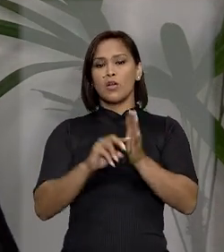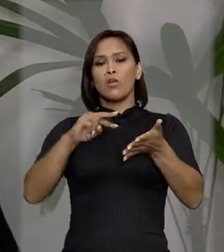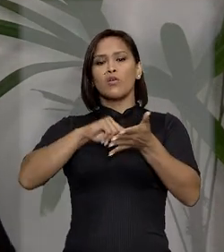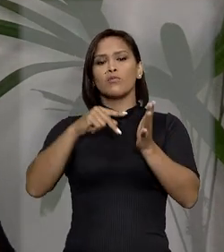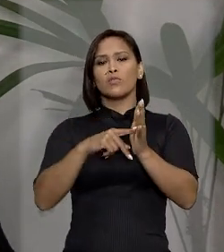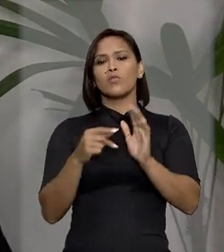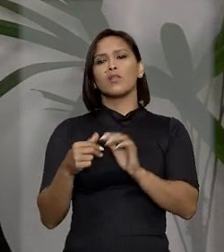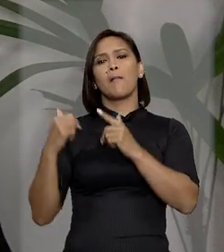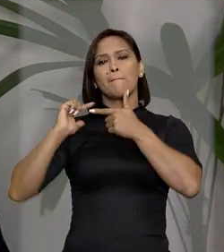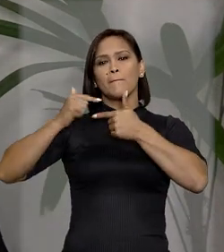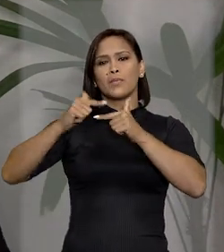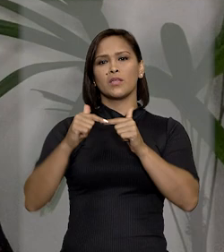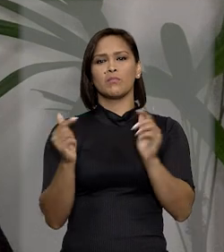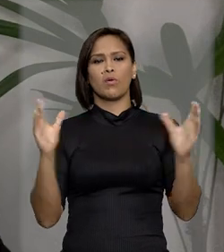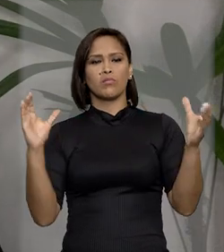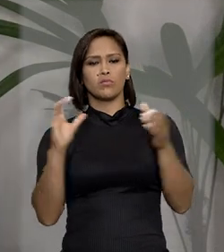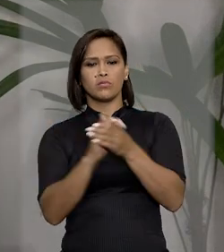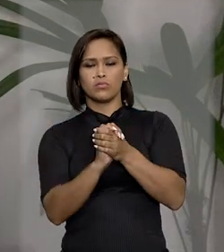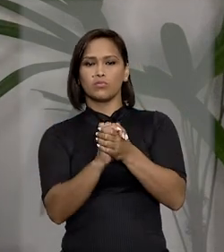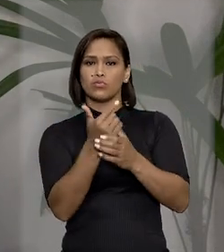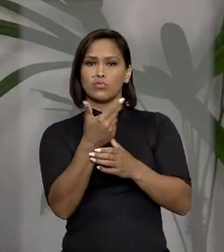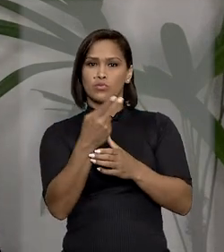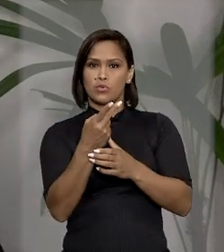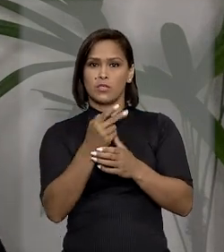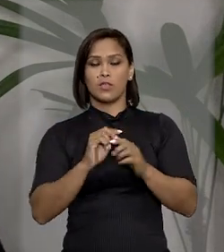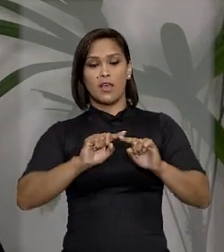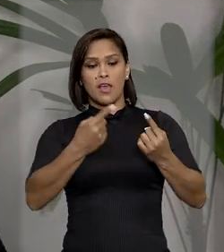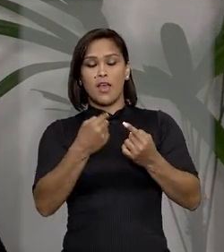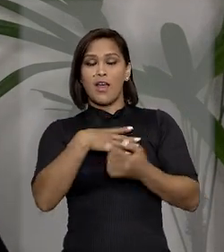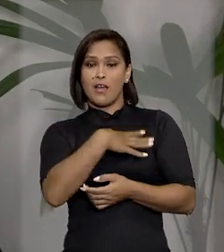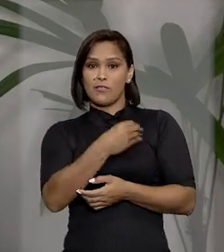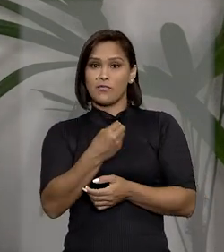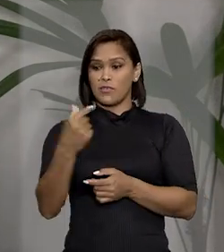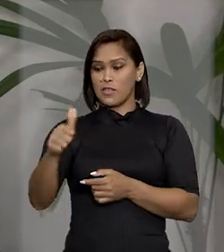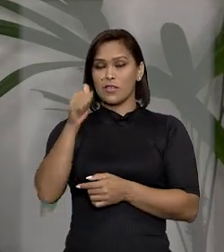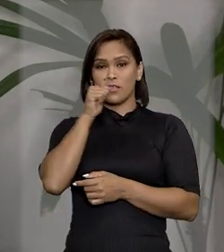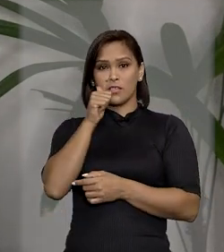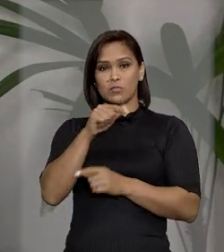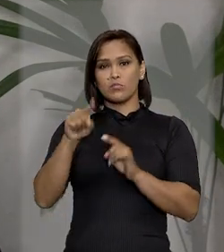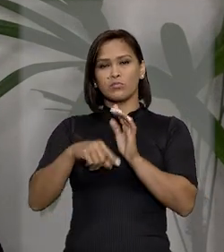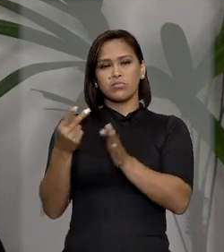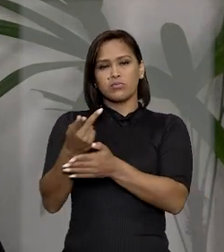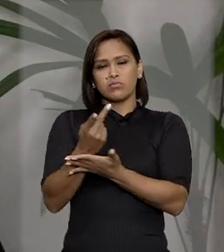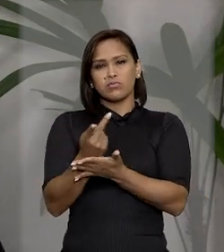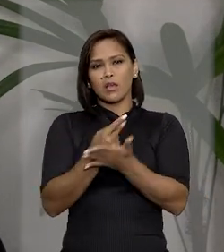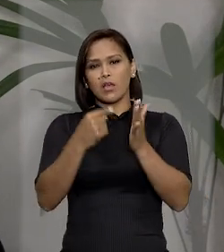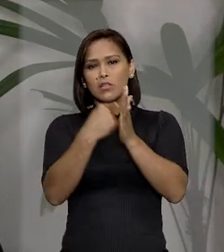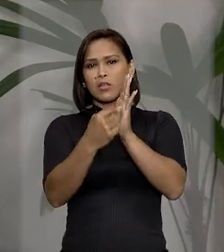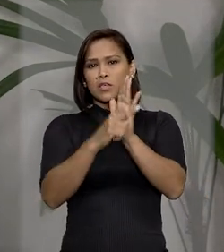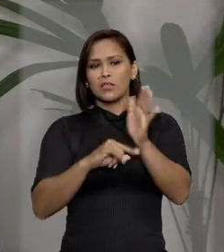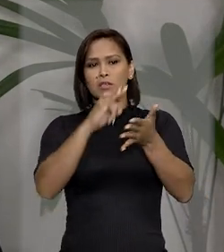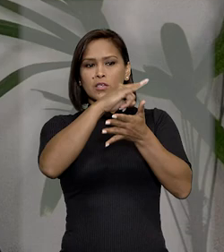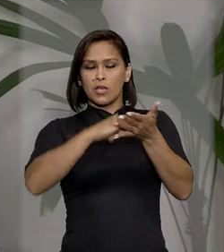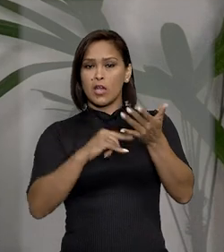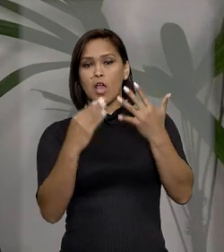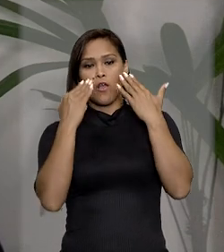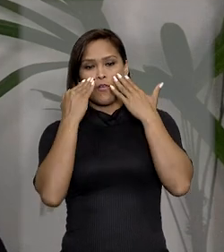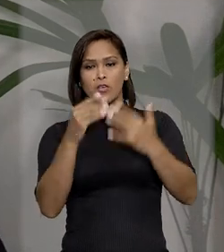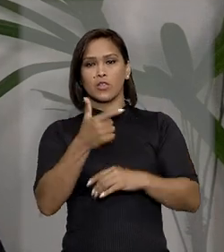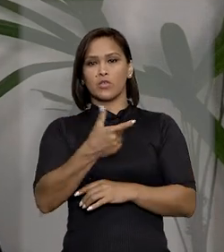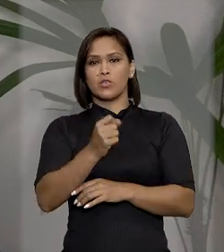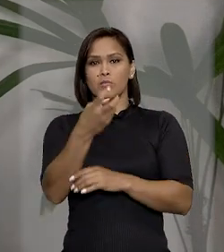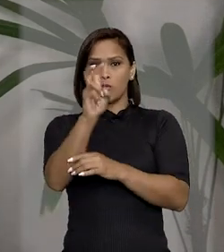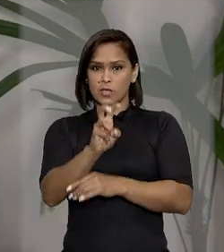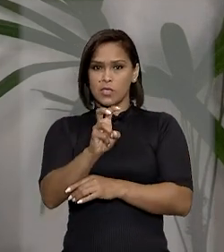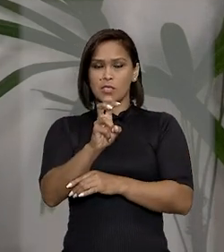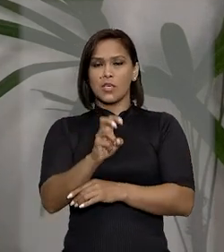direitos configuravam patrimônio incomunicável dos conviventes. A filha da convivente buscou a anulação da escritura pública